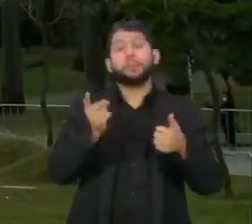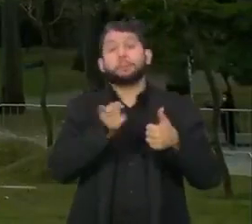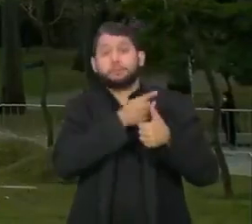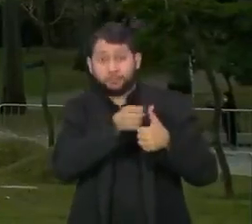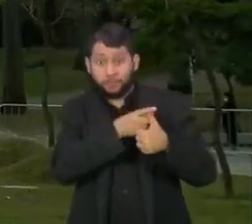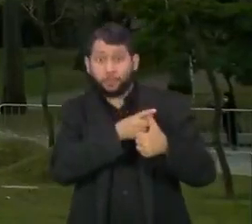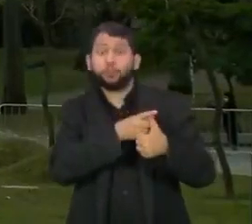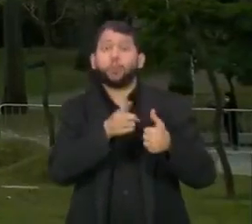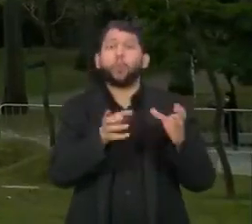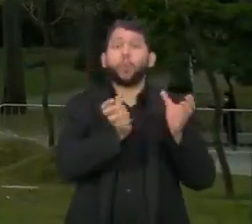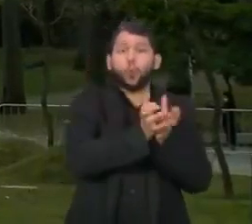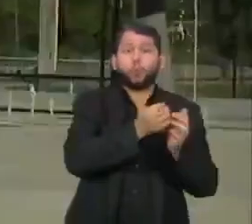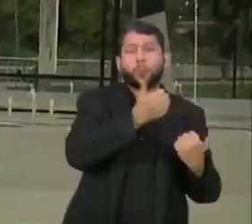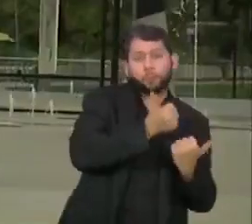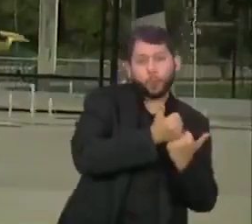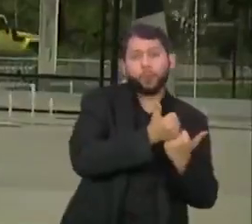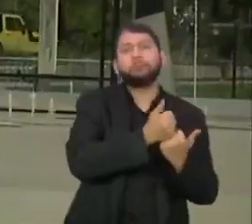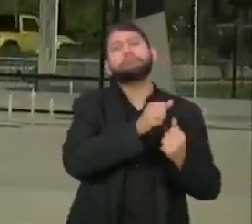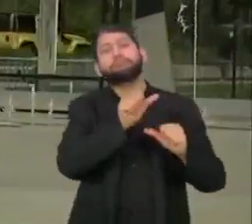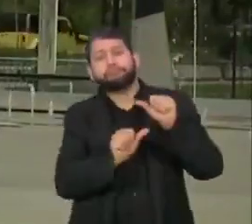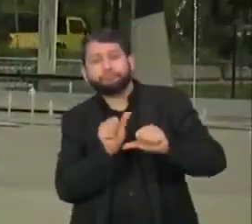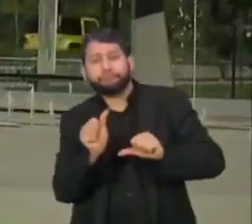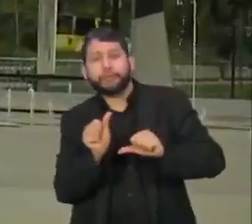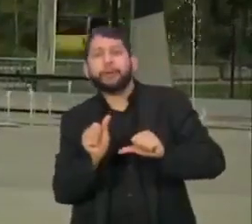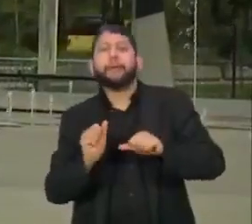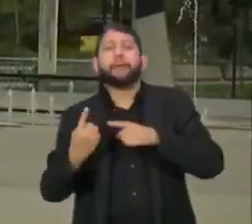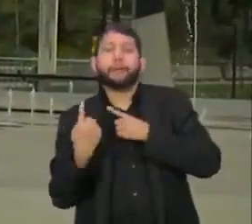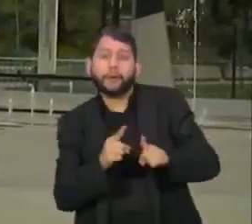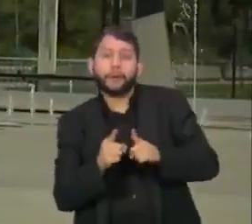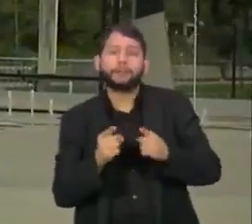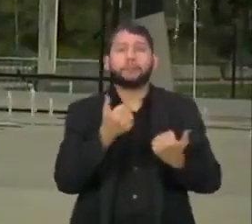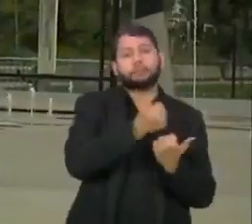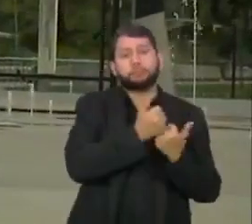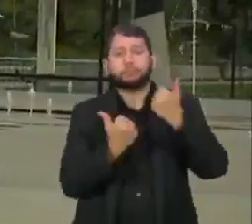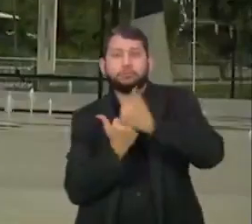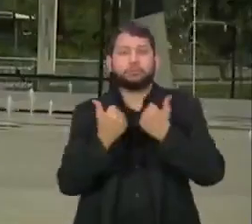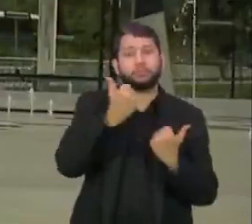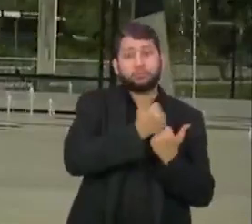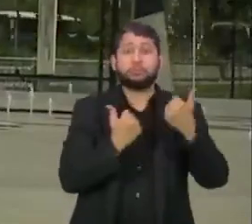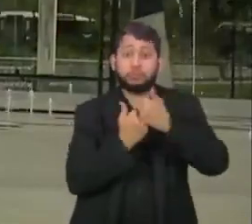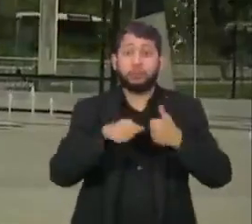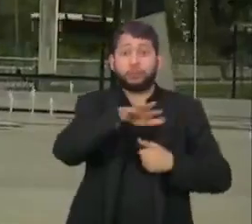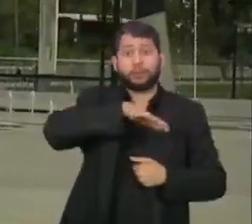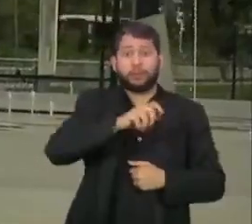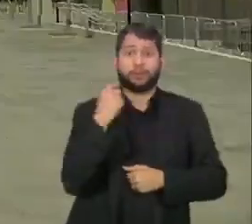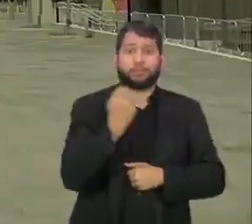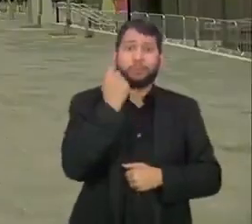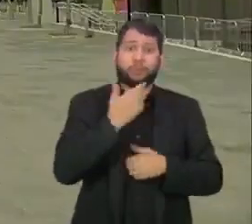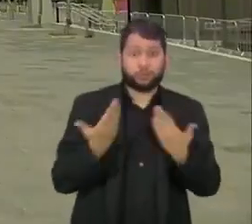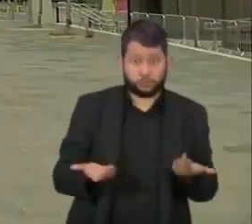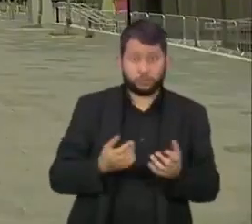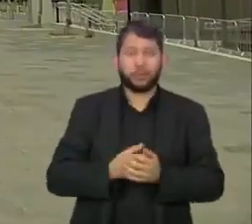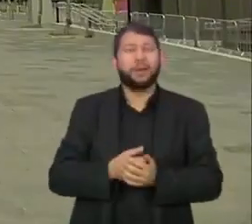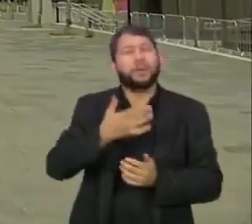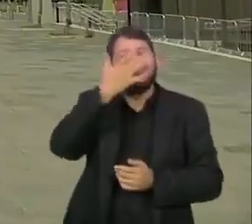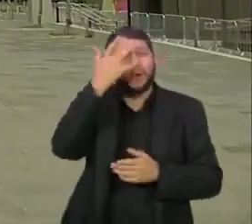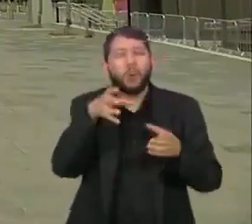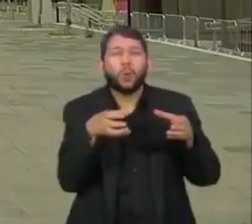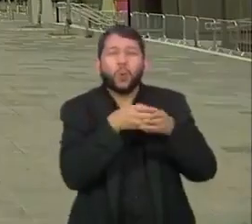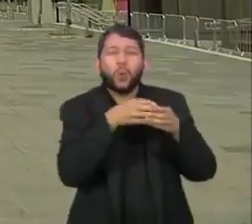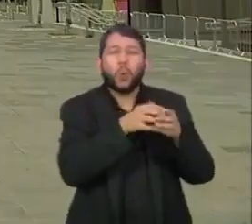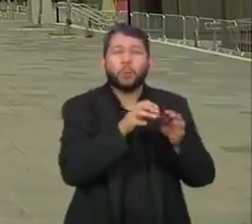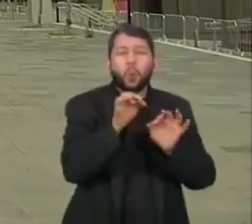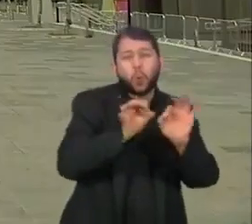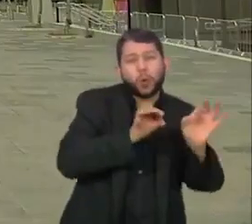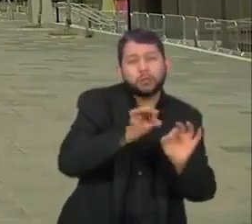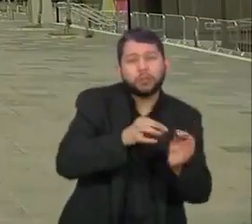para definir que, desta vez, a avenida ficaria com os atos pró-Bolsonaro. Os organizadores do protesto contra o governo